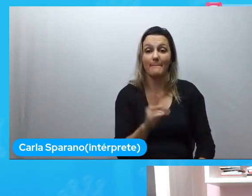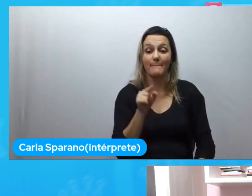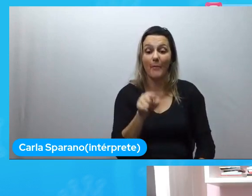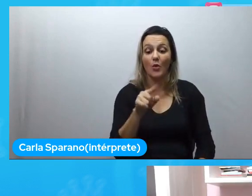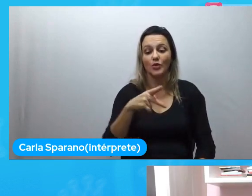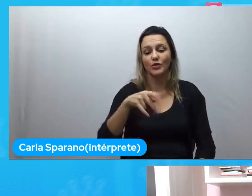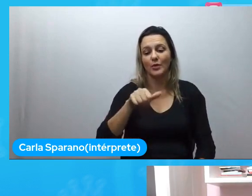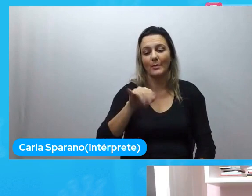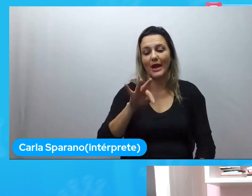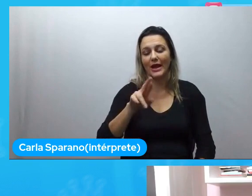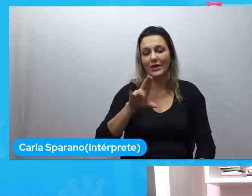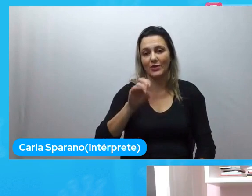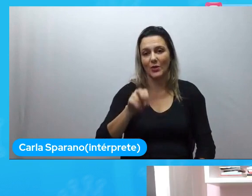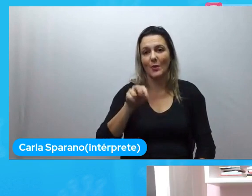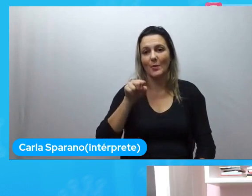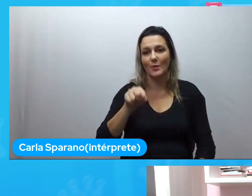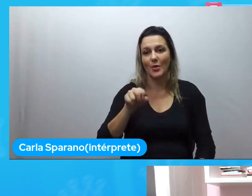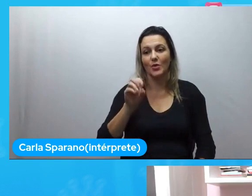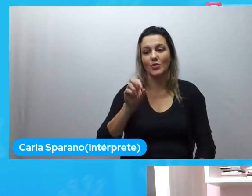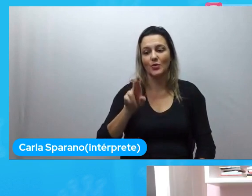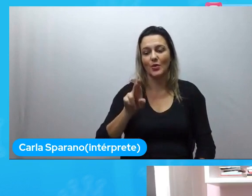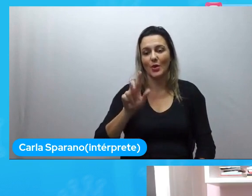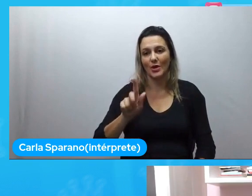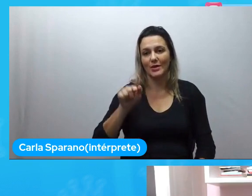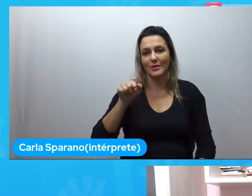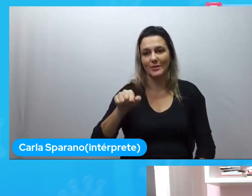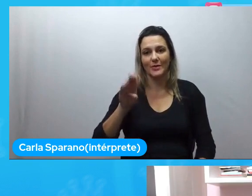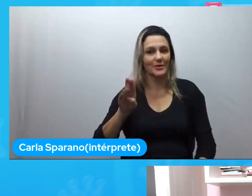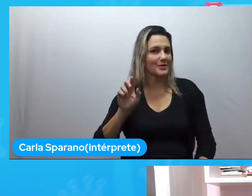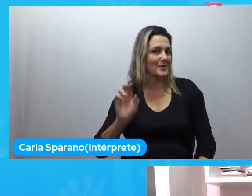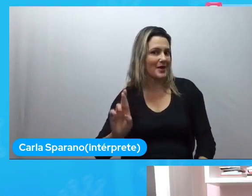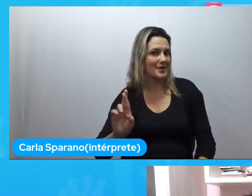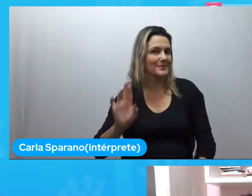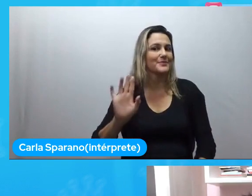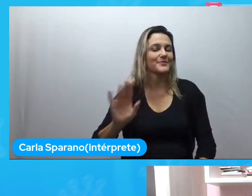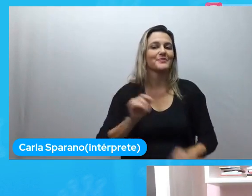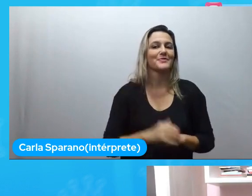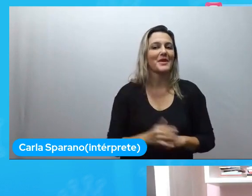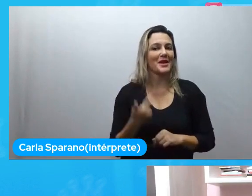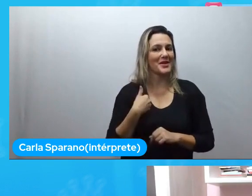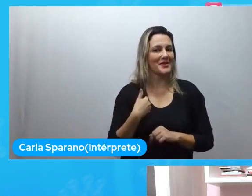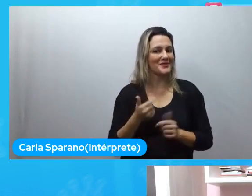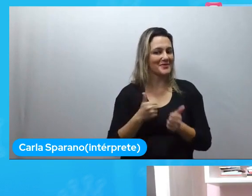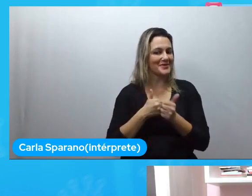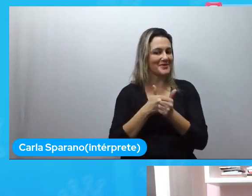Muito boa palestra para você, Gabi. Vou estar aqui nos bastidores acompanhando tudo.